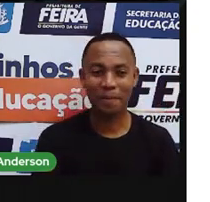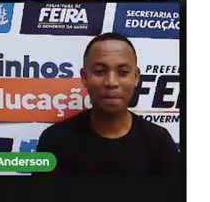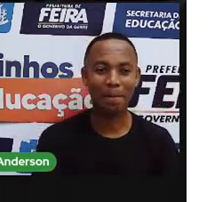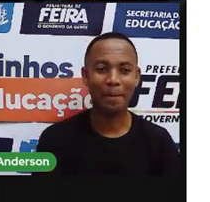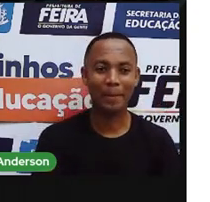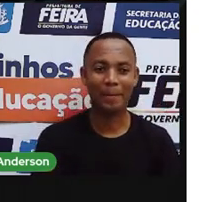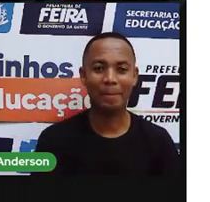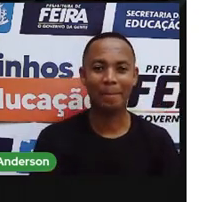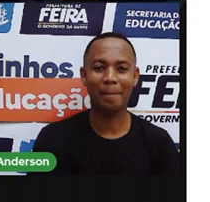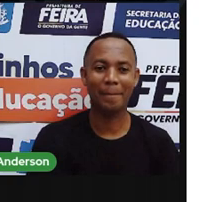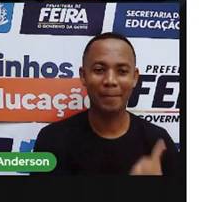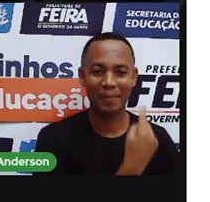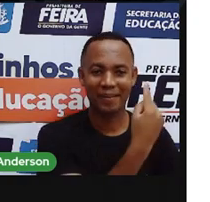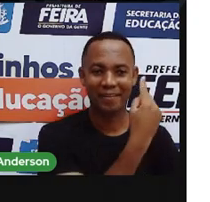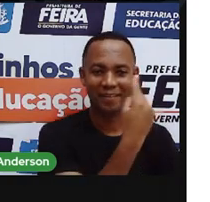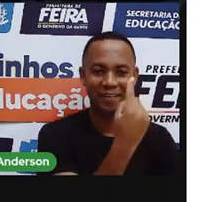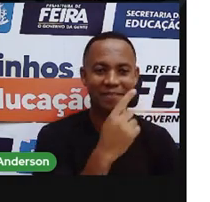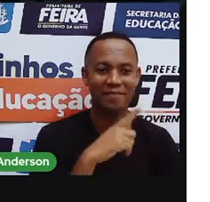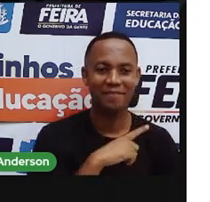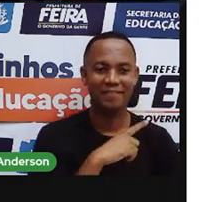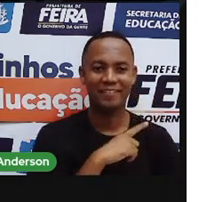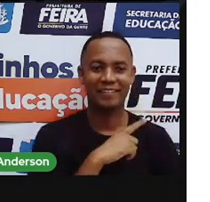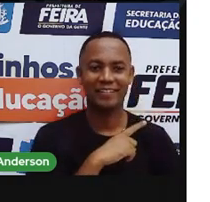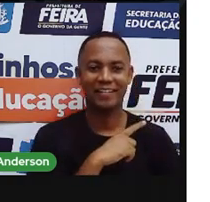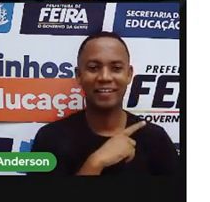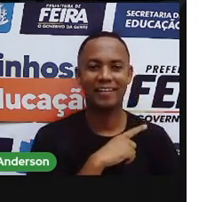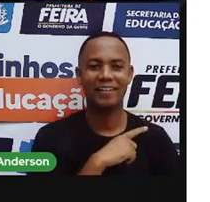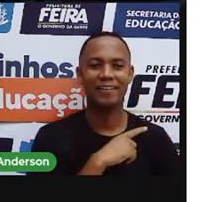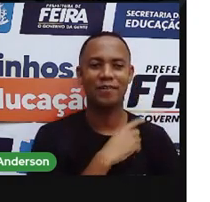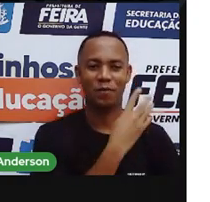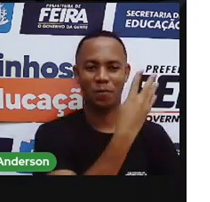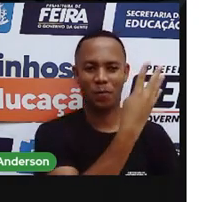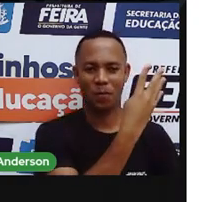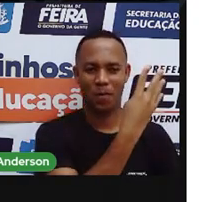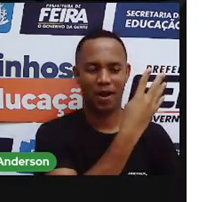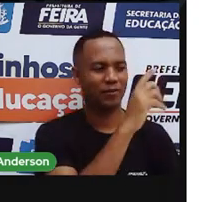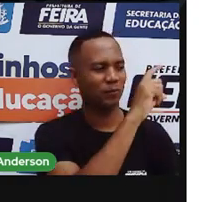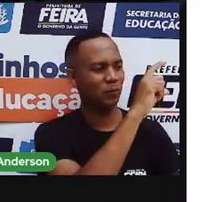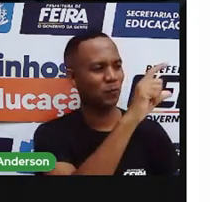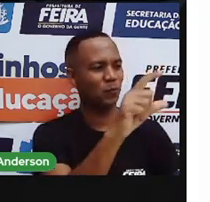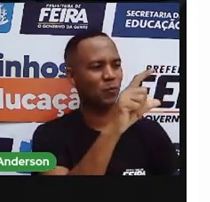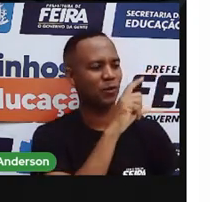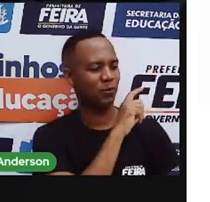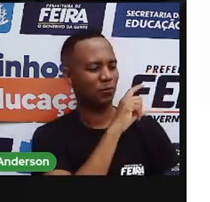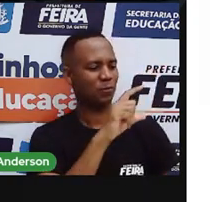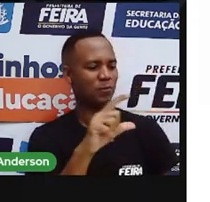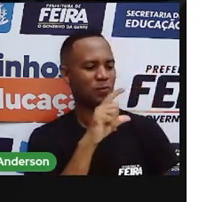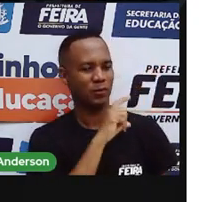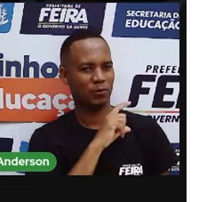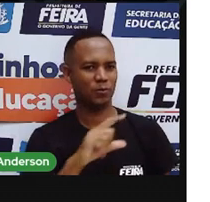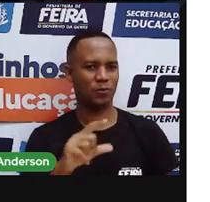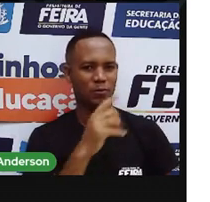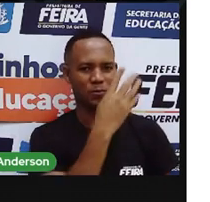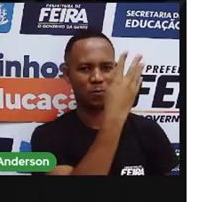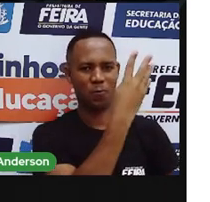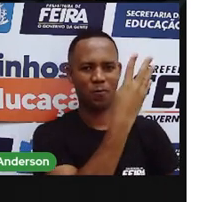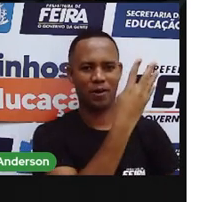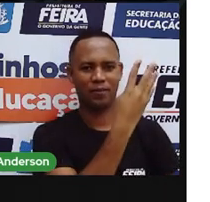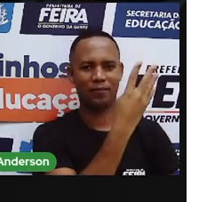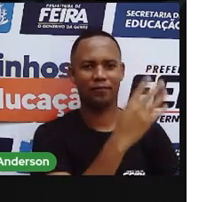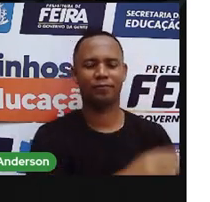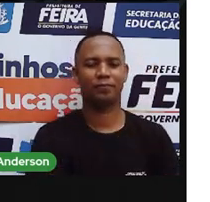Vamos lá. Cada uma aqui tem o quê? Quatro versos. Então, aqui tem quantos versos na segunda